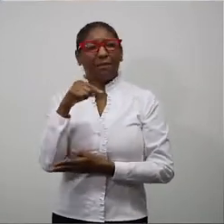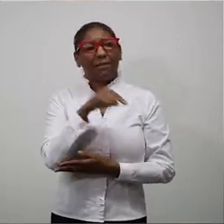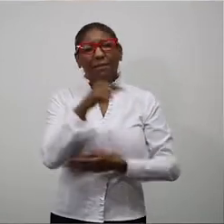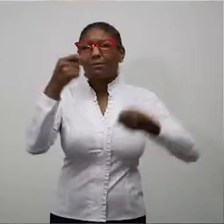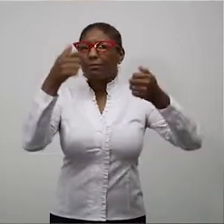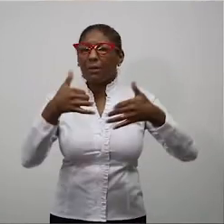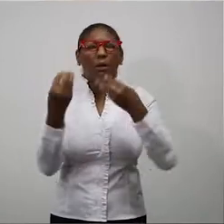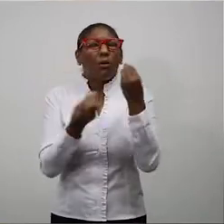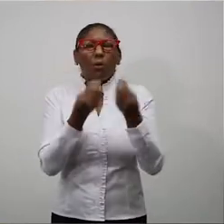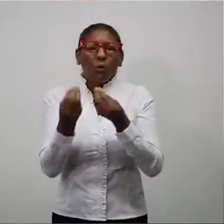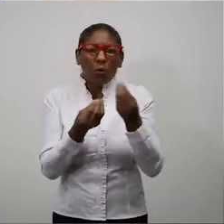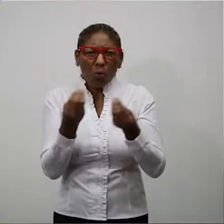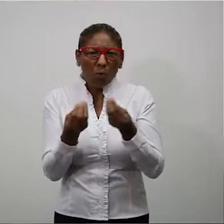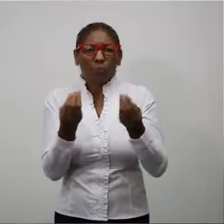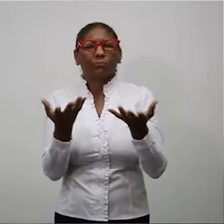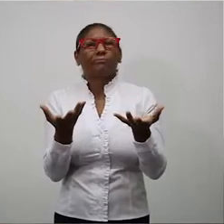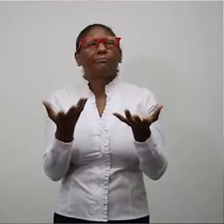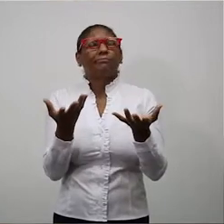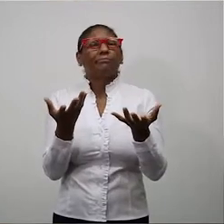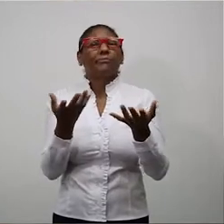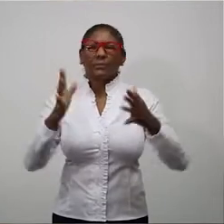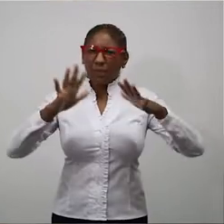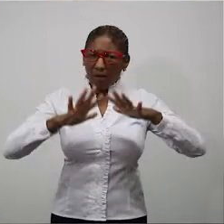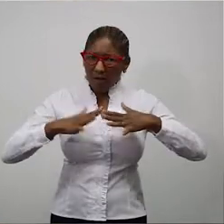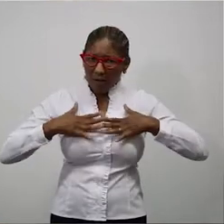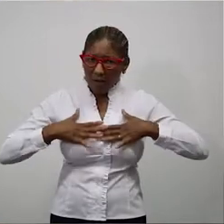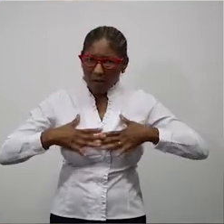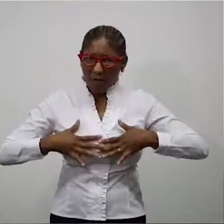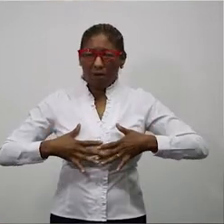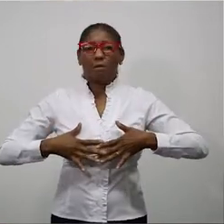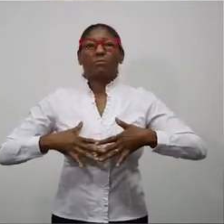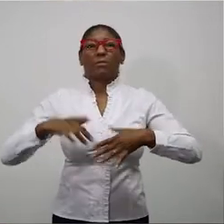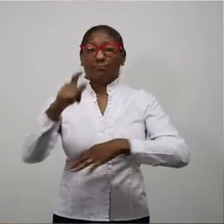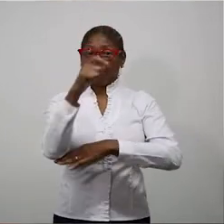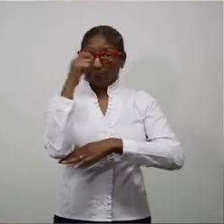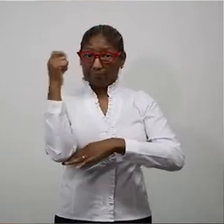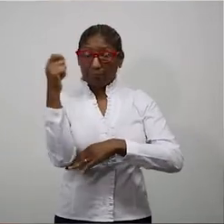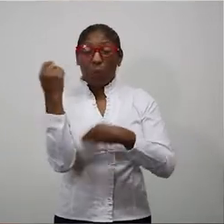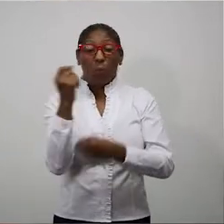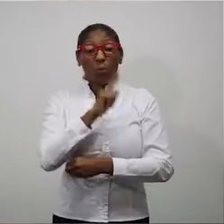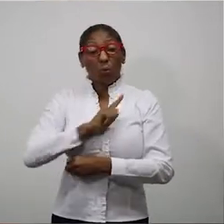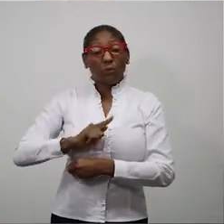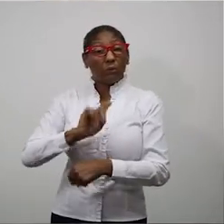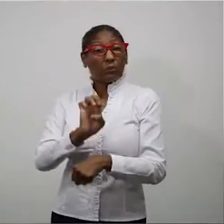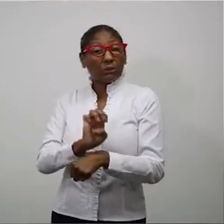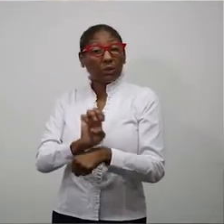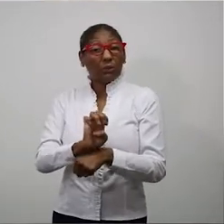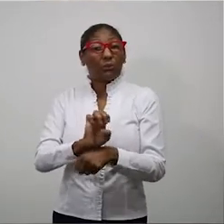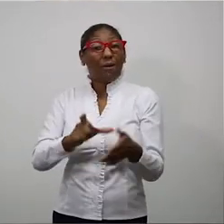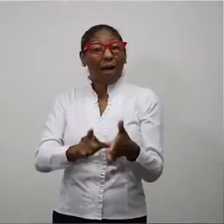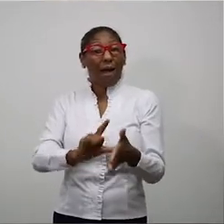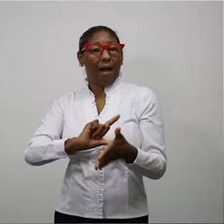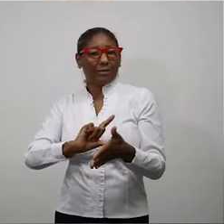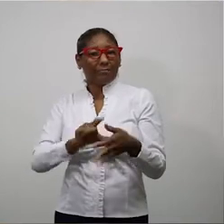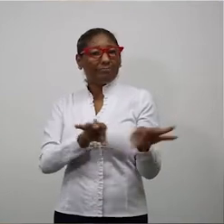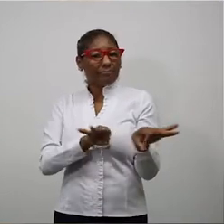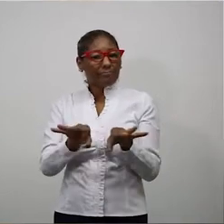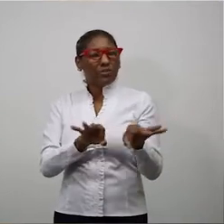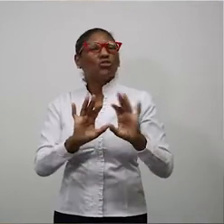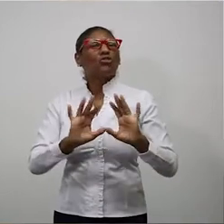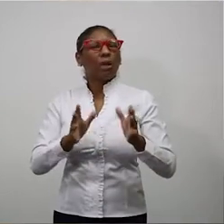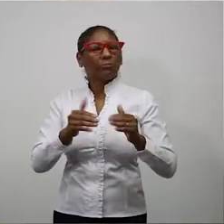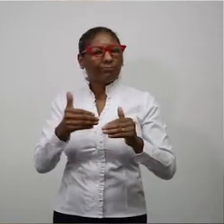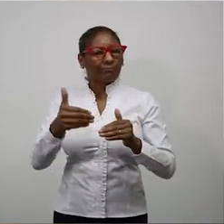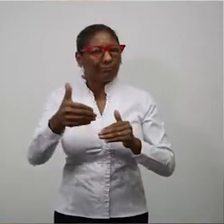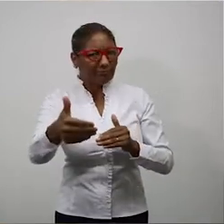posicionar e colocar claramente para a população gaúcha como que o Governo do Estado já está organizado, o